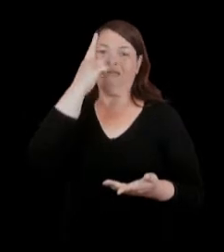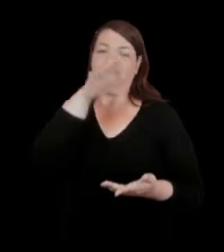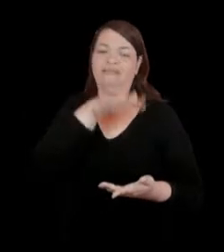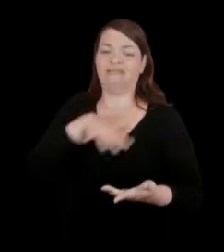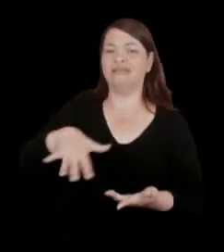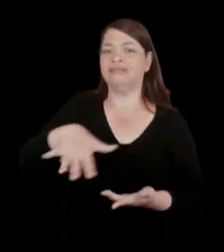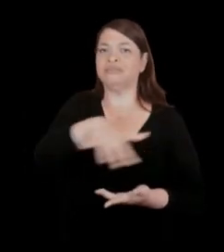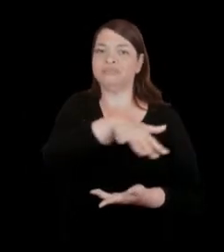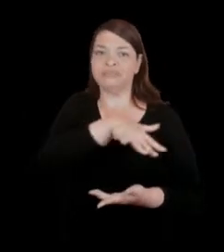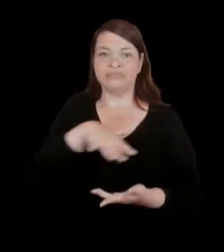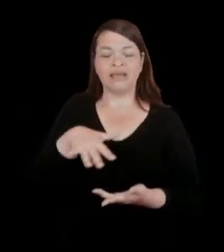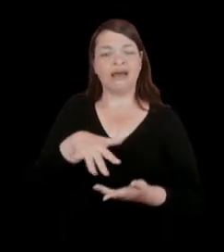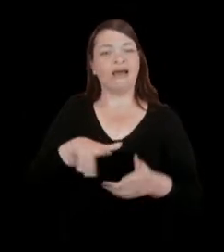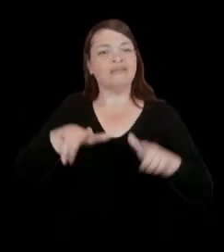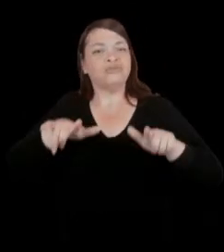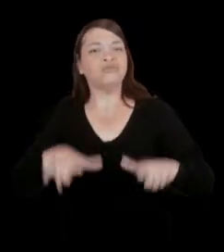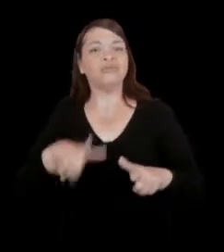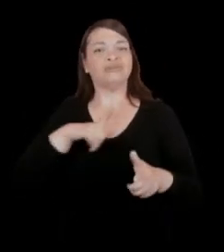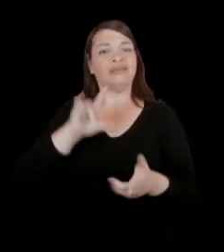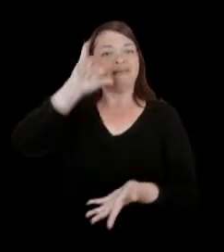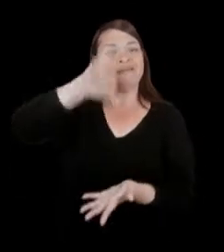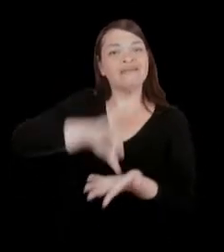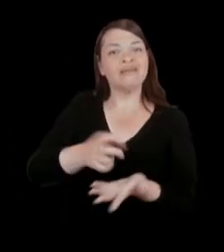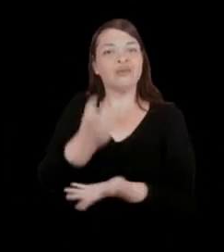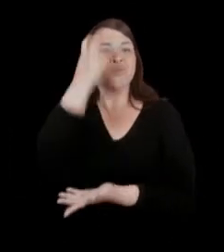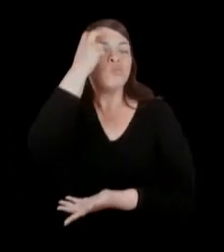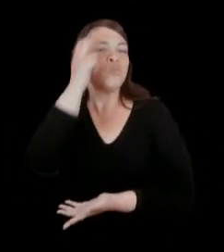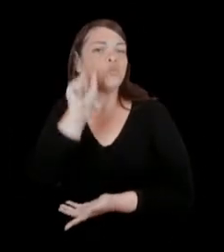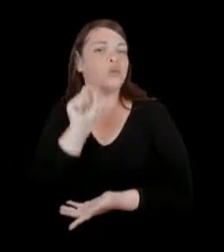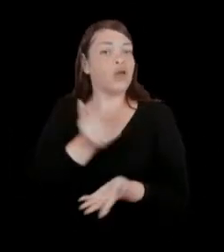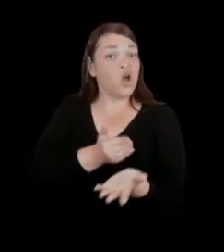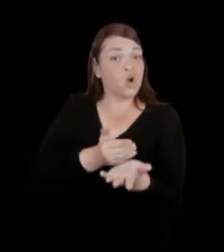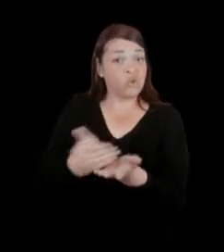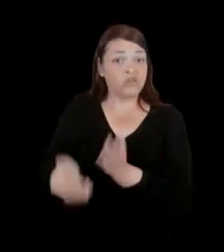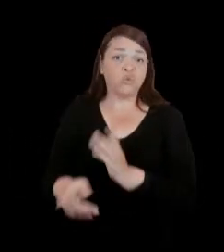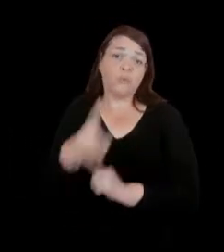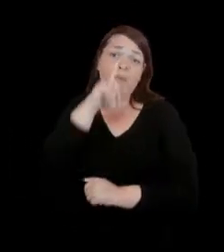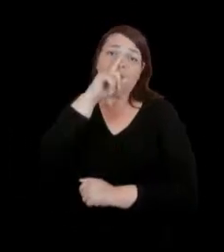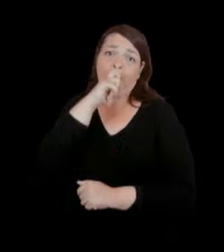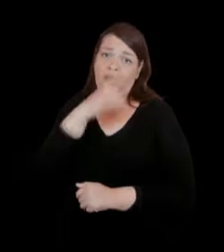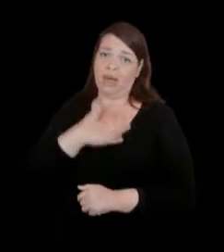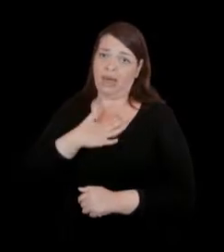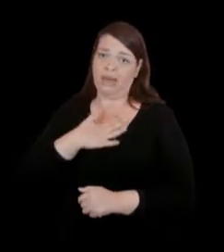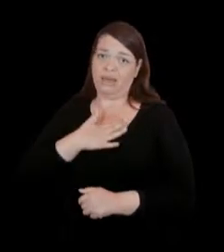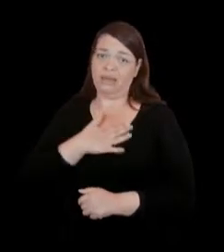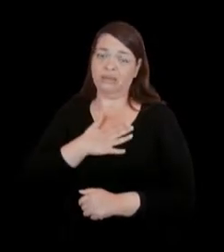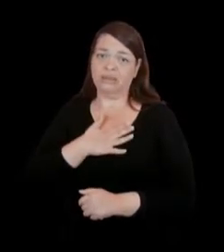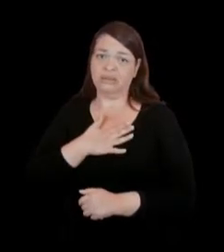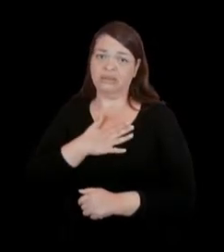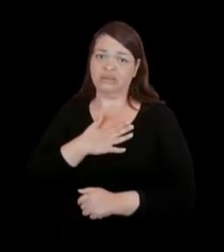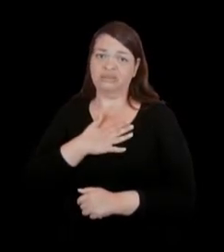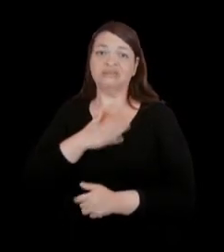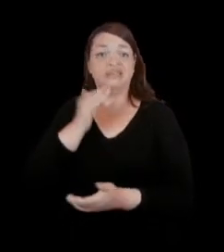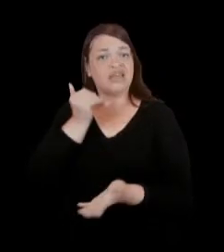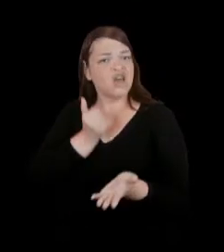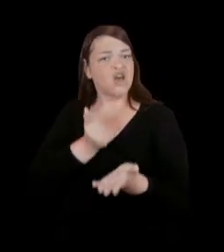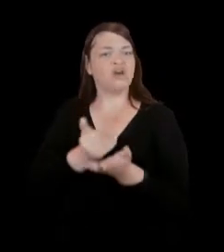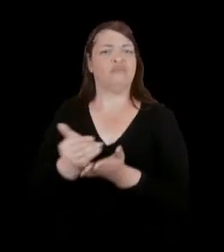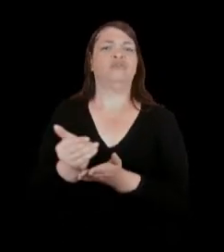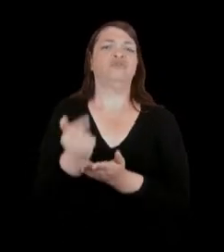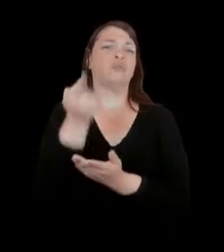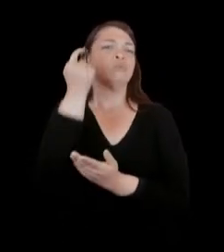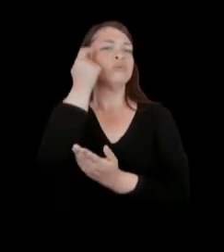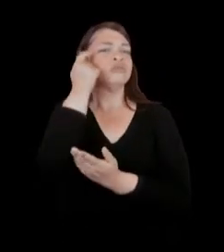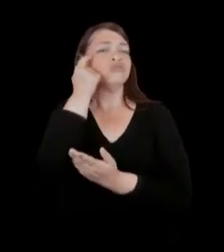e de ter esse centro cultural começou, na verdade, com meus pais, que inicialmente pensaram em